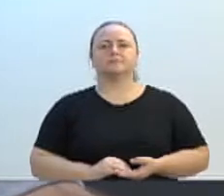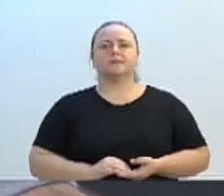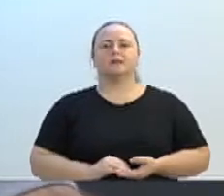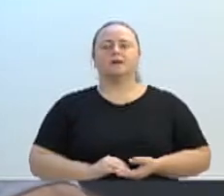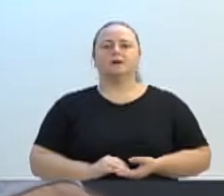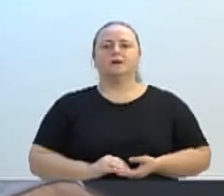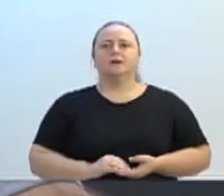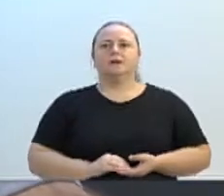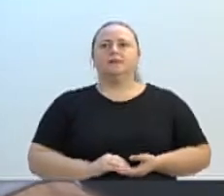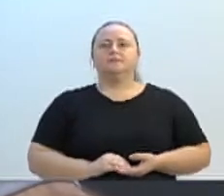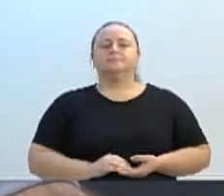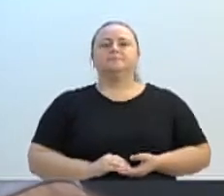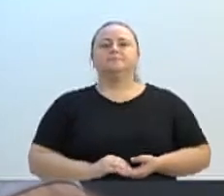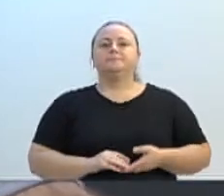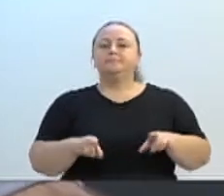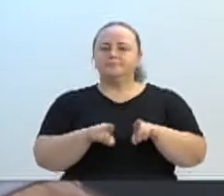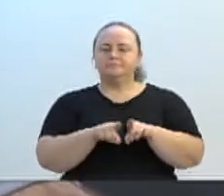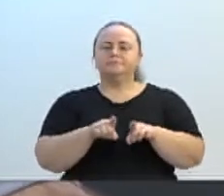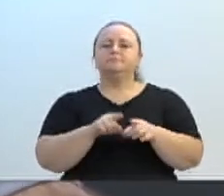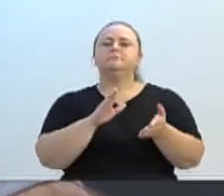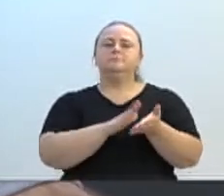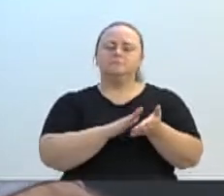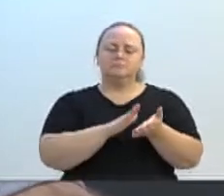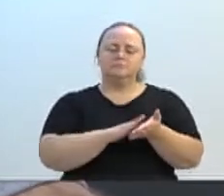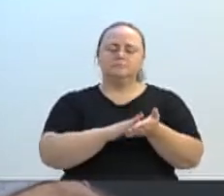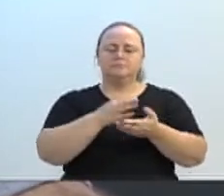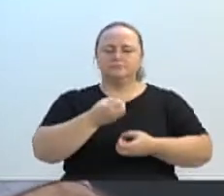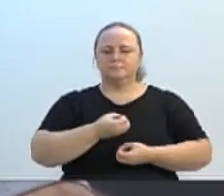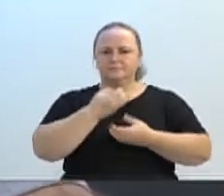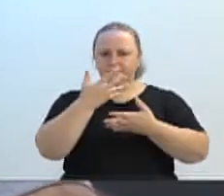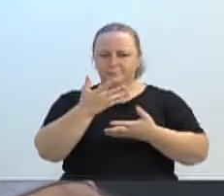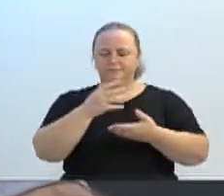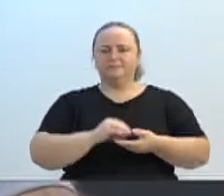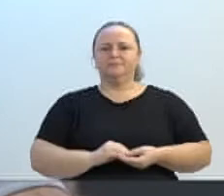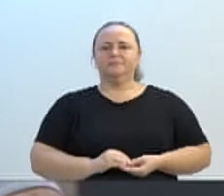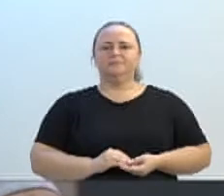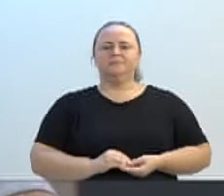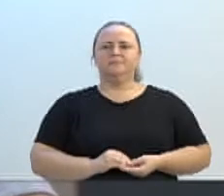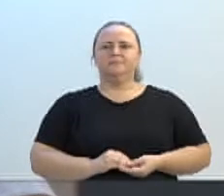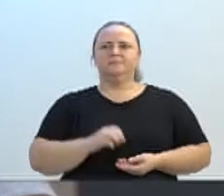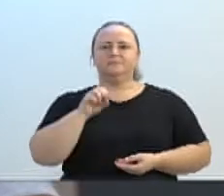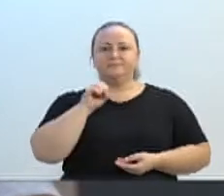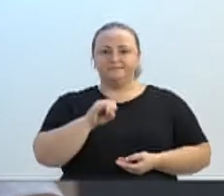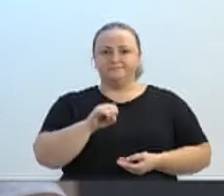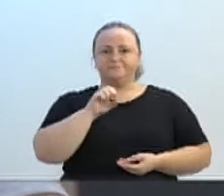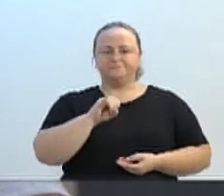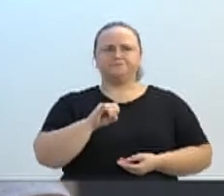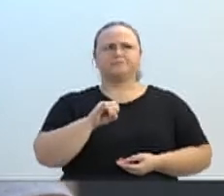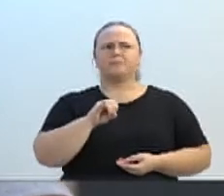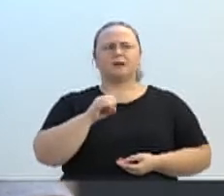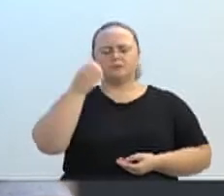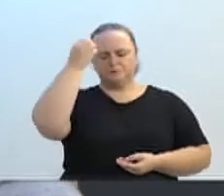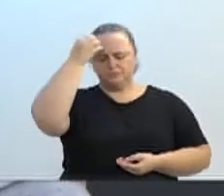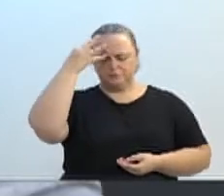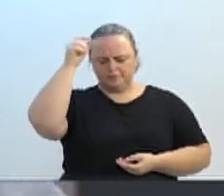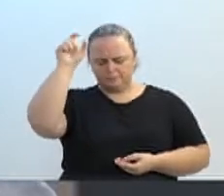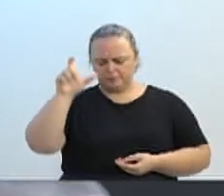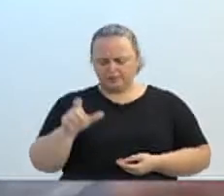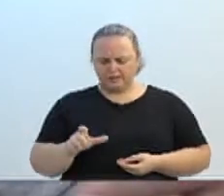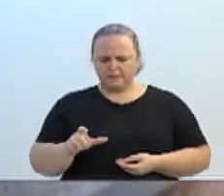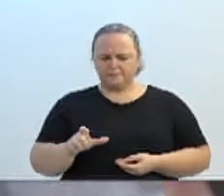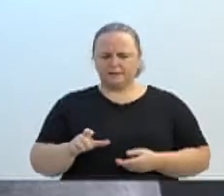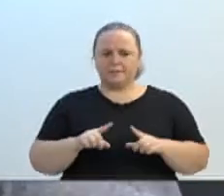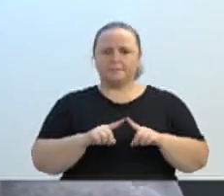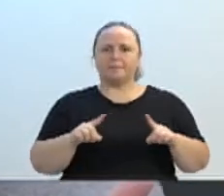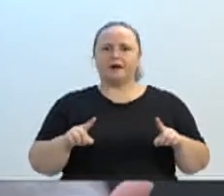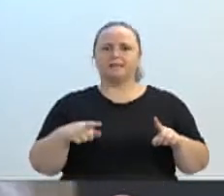Queria, em tempo, parabenizar, vereador Nito, pelo seu pronunciamento. E dizer que quando alguém aqui nesta casa, não me recordo quem falou, que me parece que tem que ter já uma